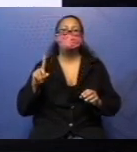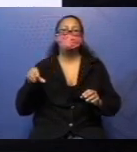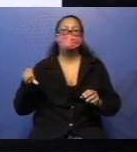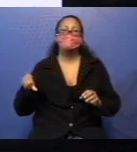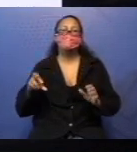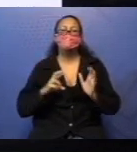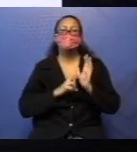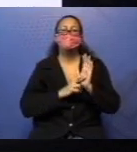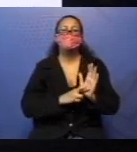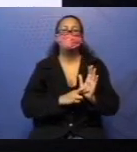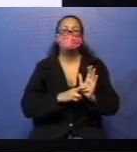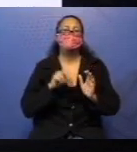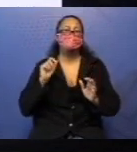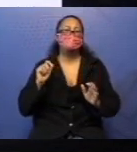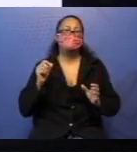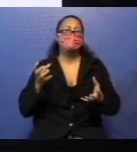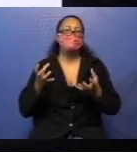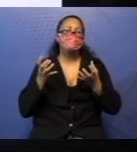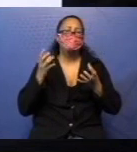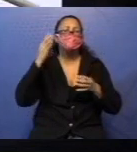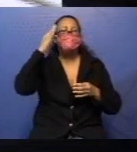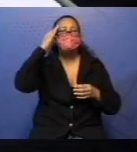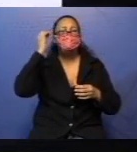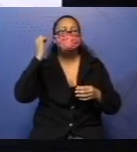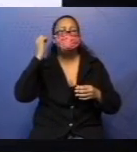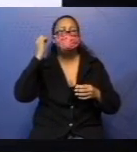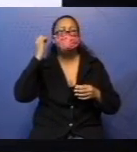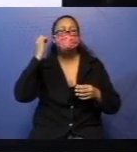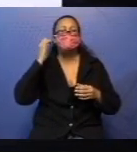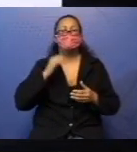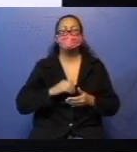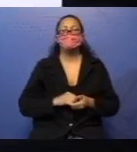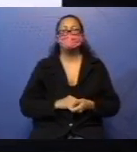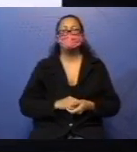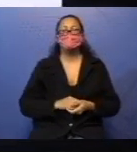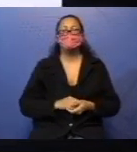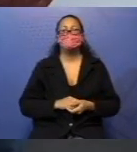O que eu quero saber? Tá? Adoro esse problema.